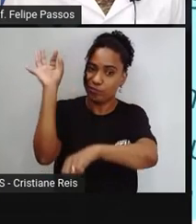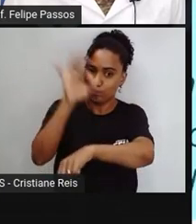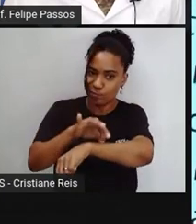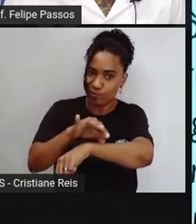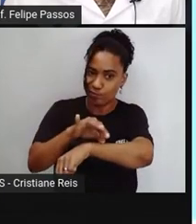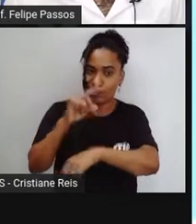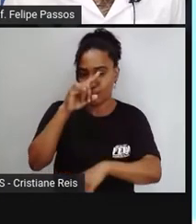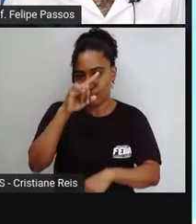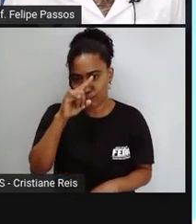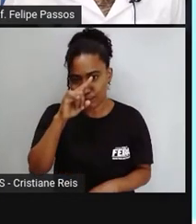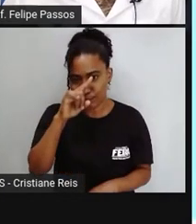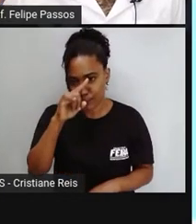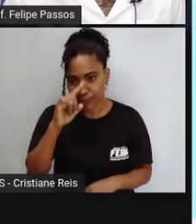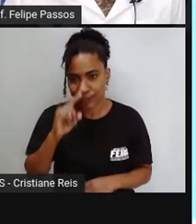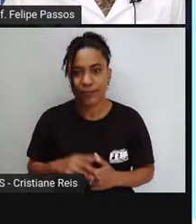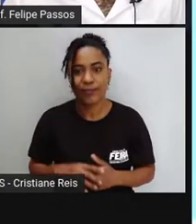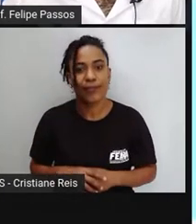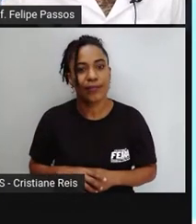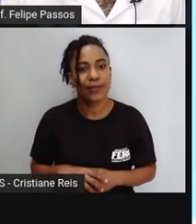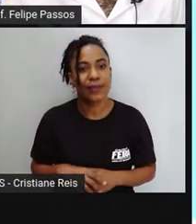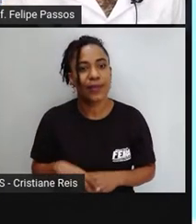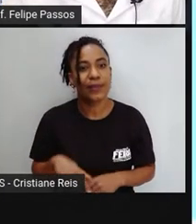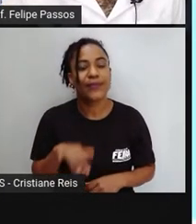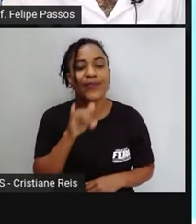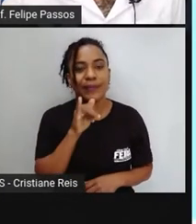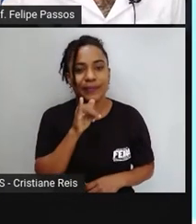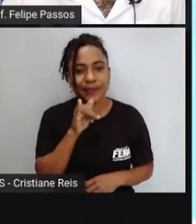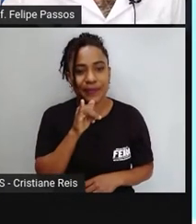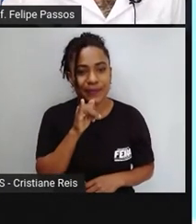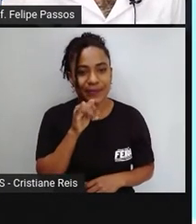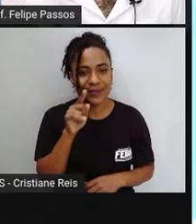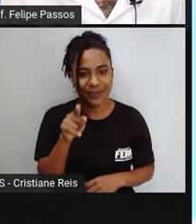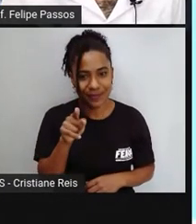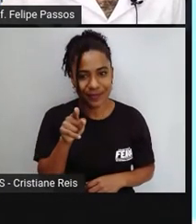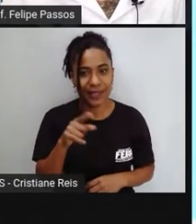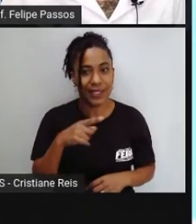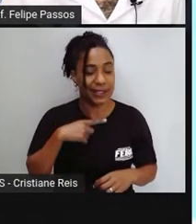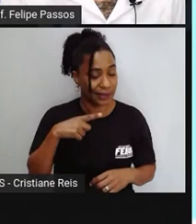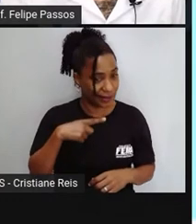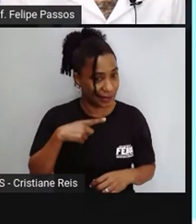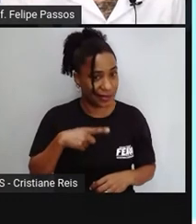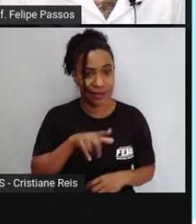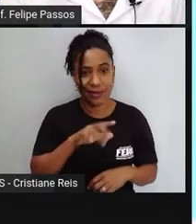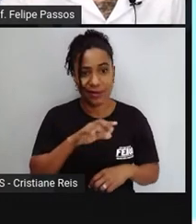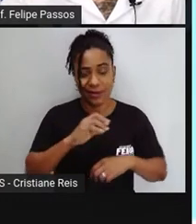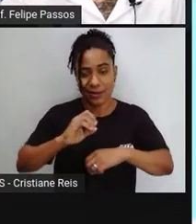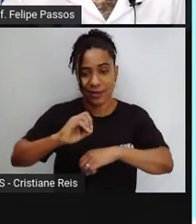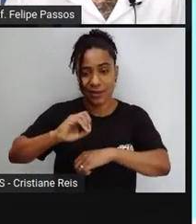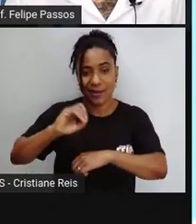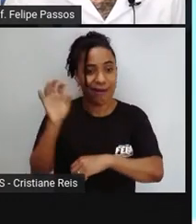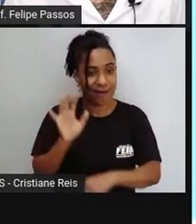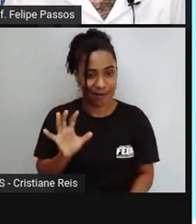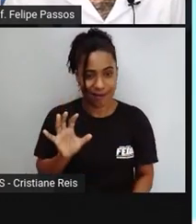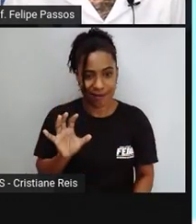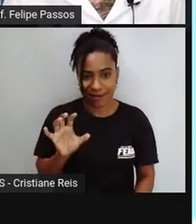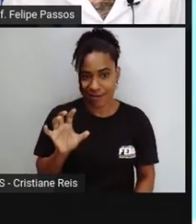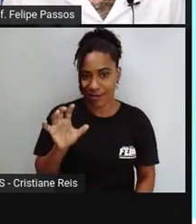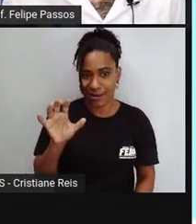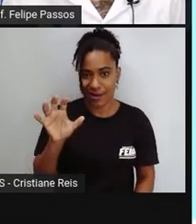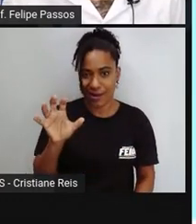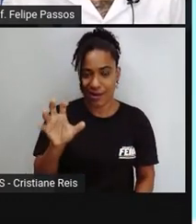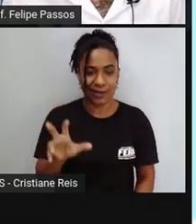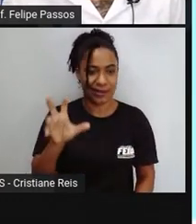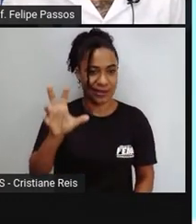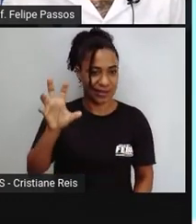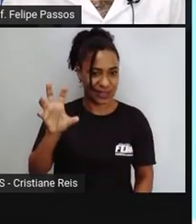Aranhas. Trouxe alguns exemplos, né? A aranha armadeira, ela causa muitos problemas aqui no Brasil. O nome científico dela